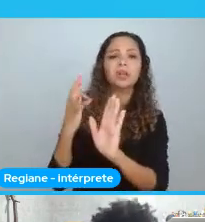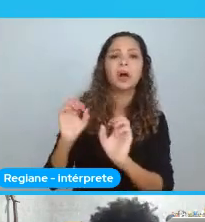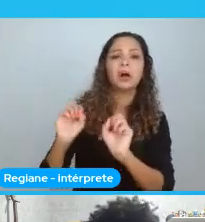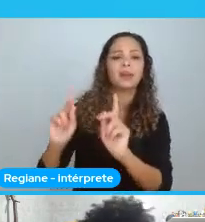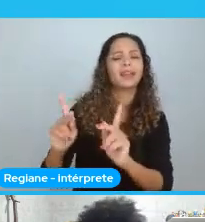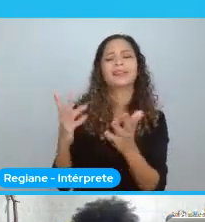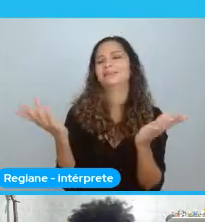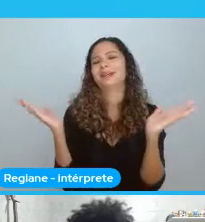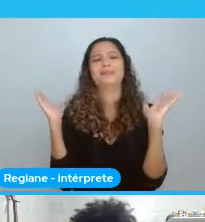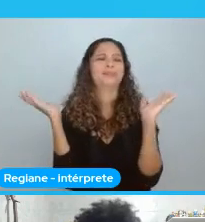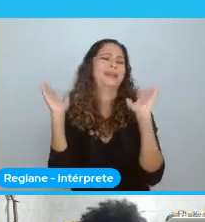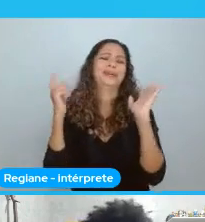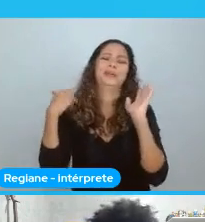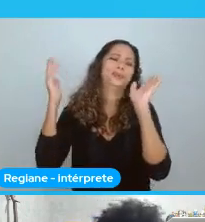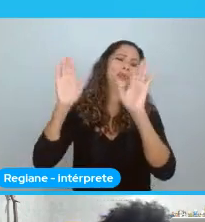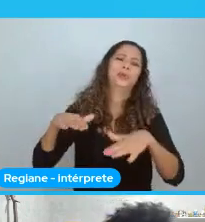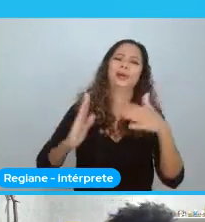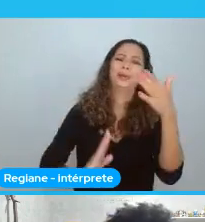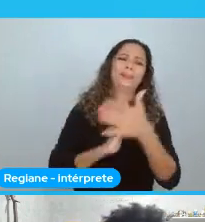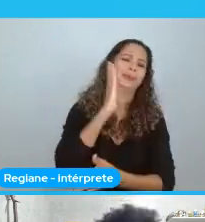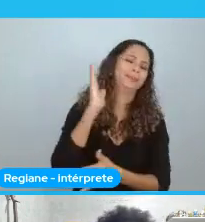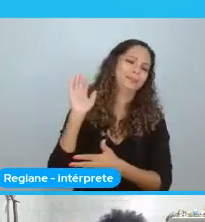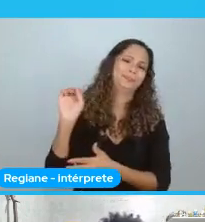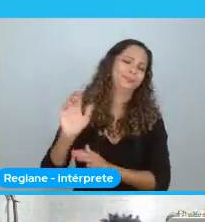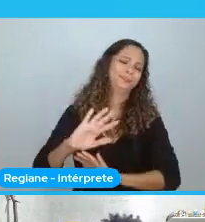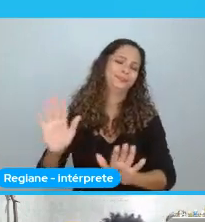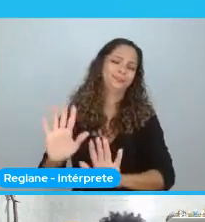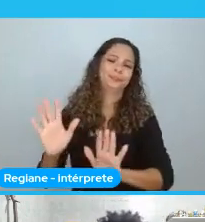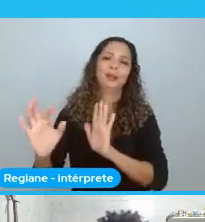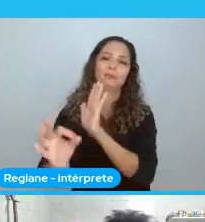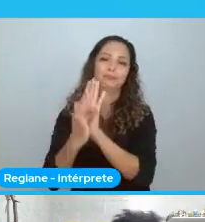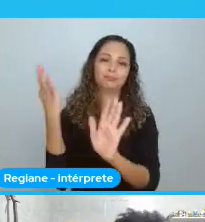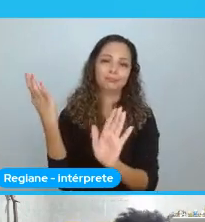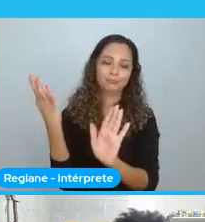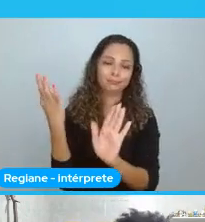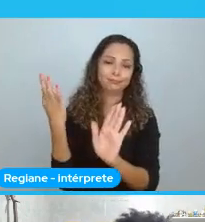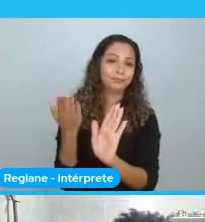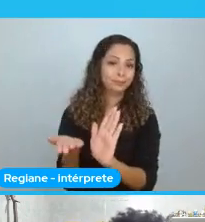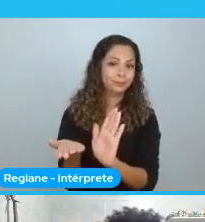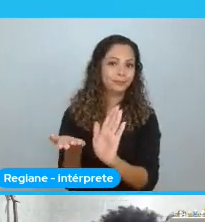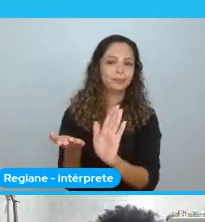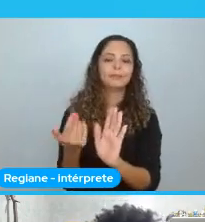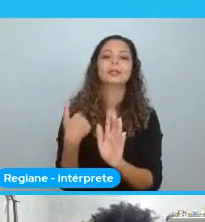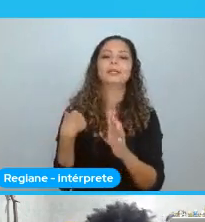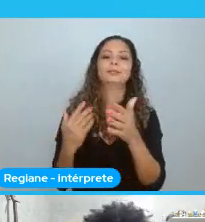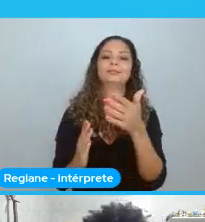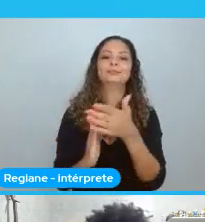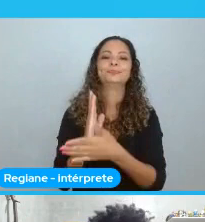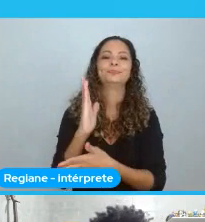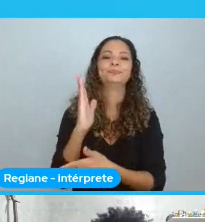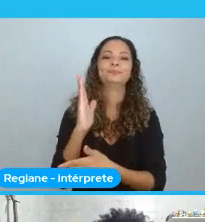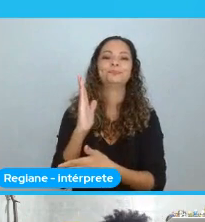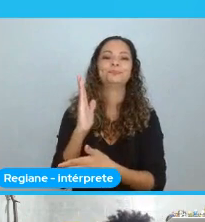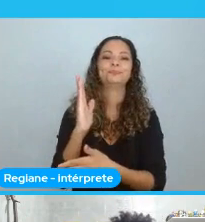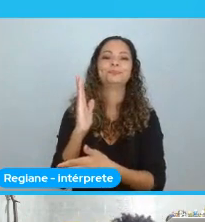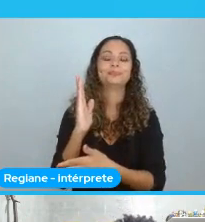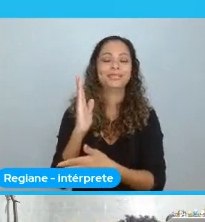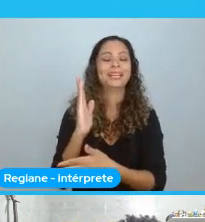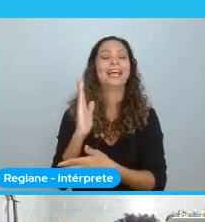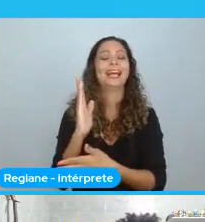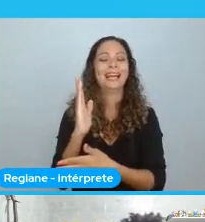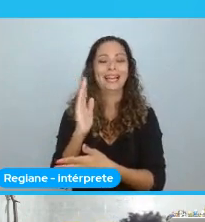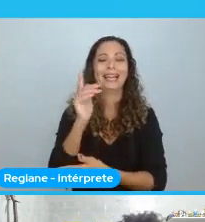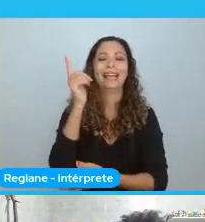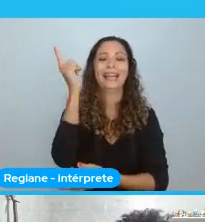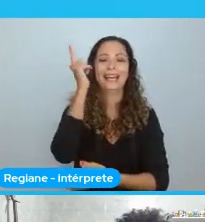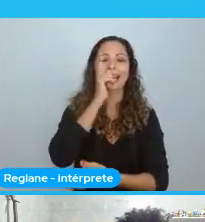pensei. Ah, é que eu não vou encontrar uma ajuda. E aí, eu consegui. E quando eu consegui, eu fiquei